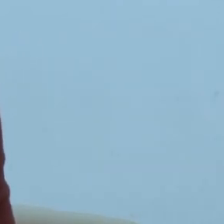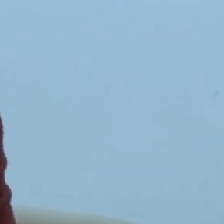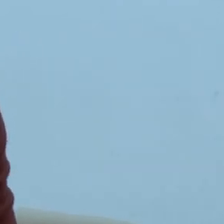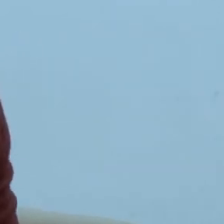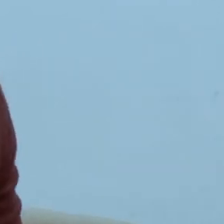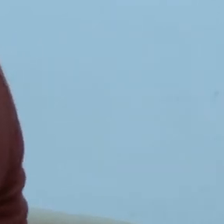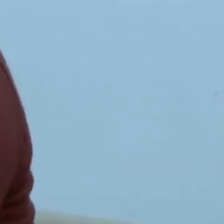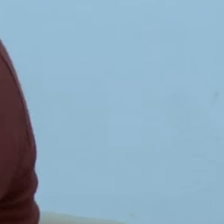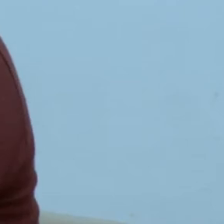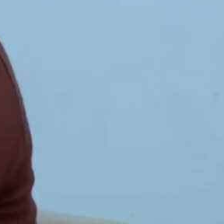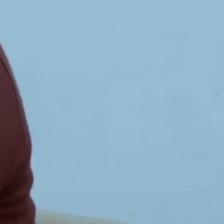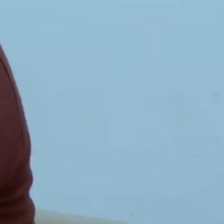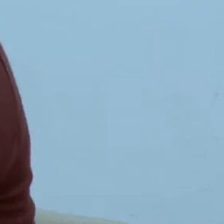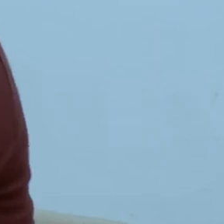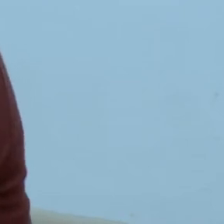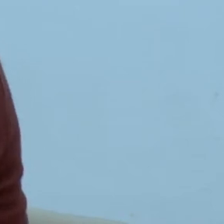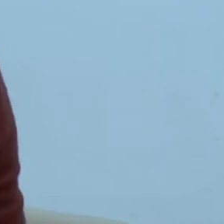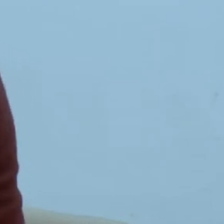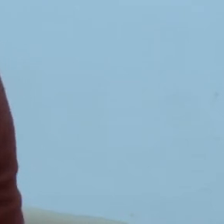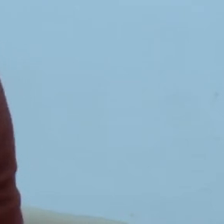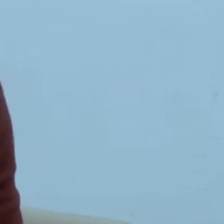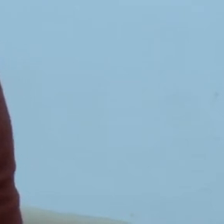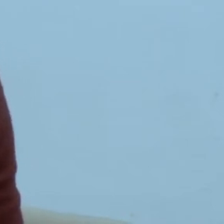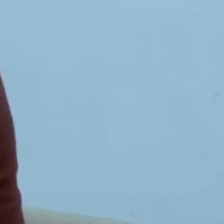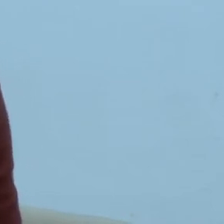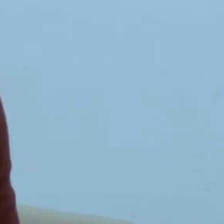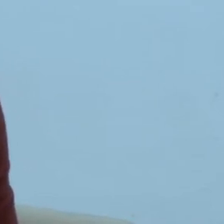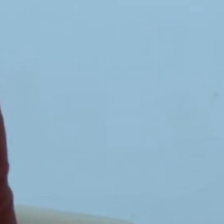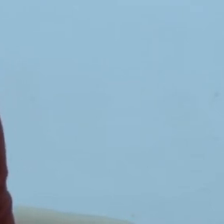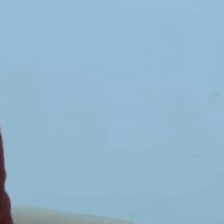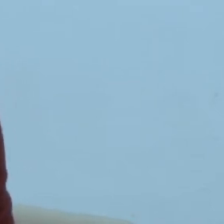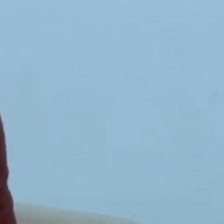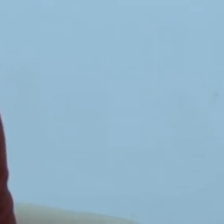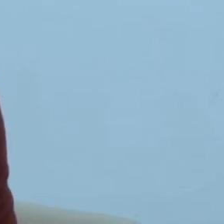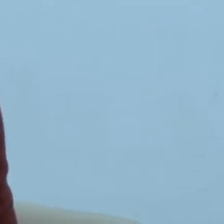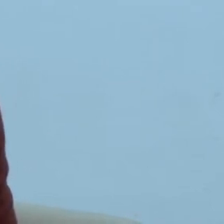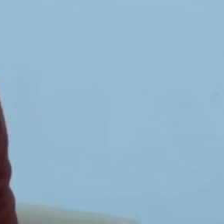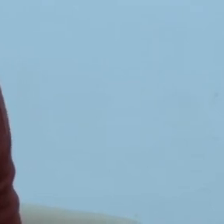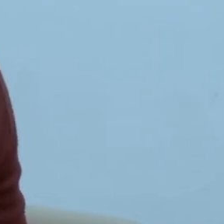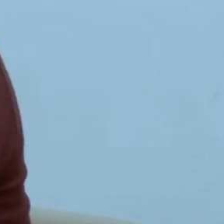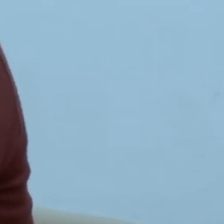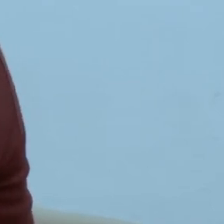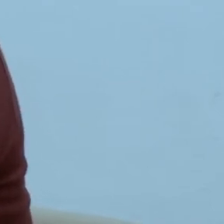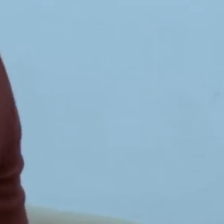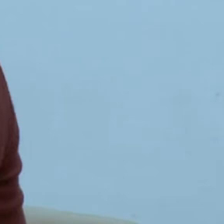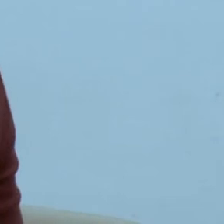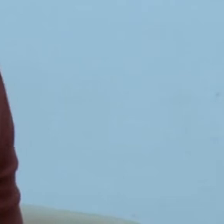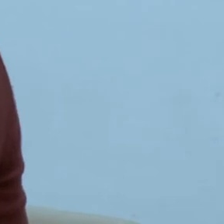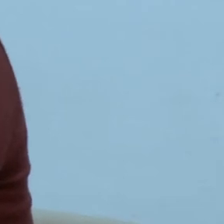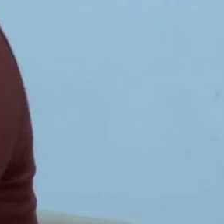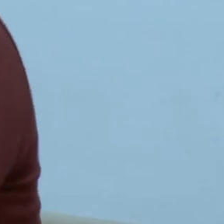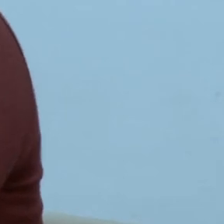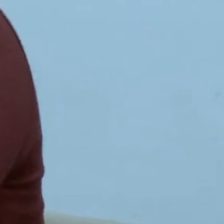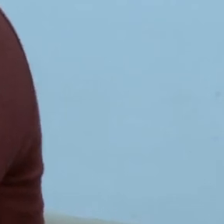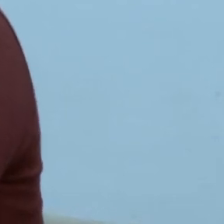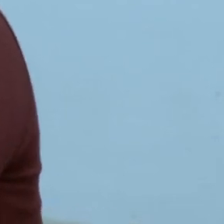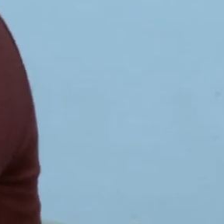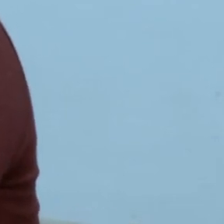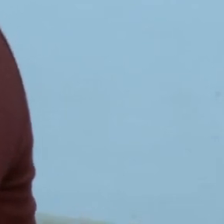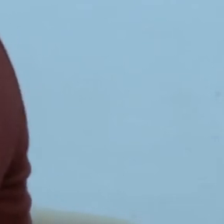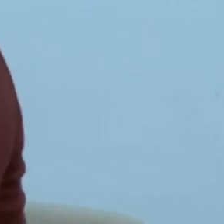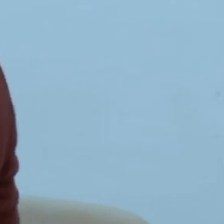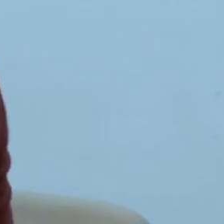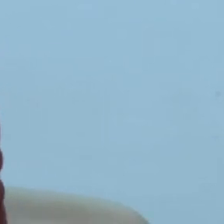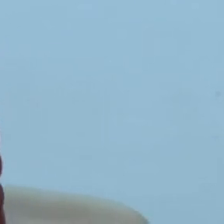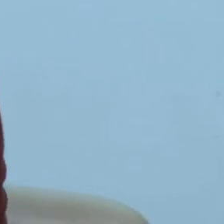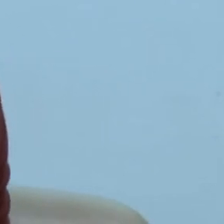unidade que, seja o aluno, o estudante, ou o professor, ou o servidor buscar, vai ser referenciado para lá, em caso de